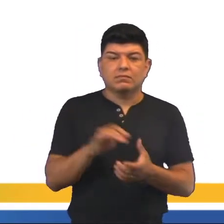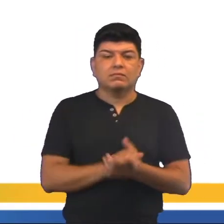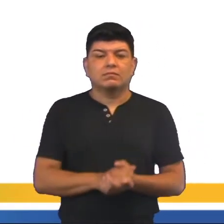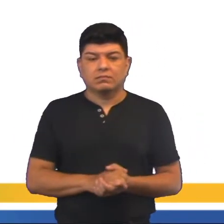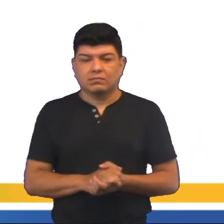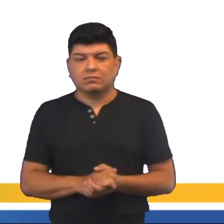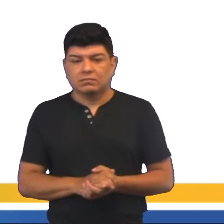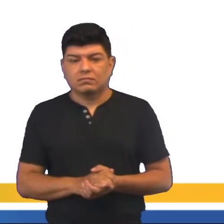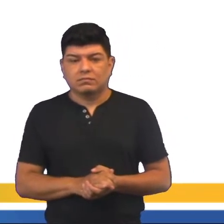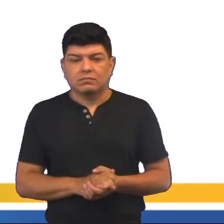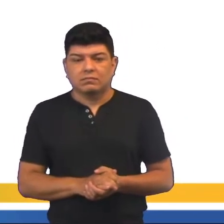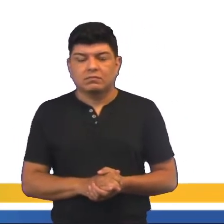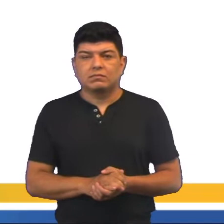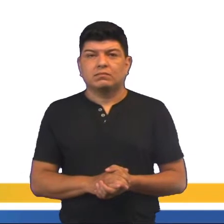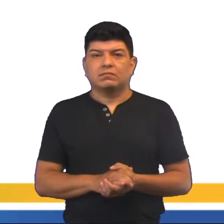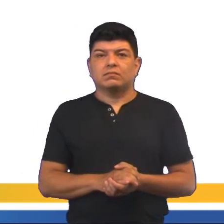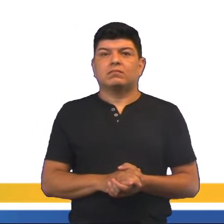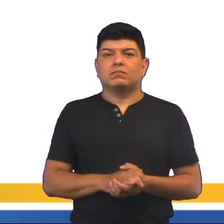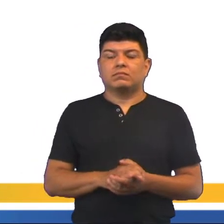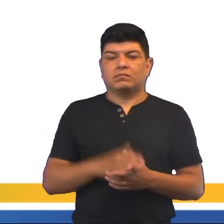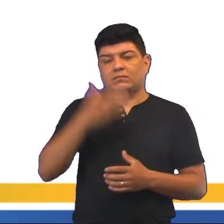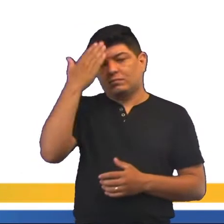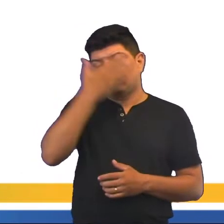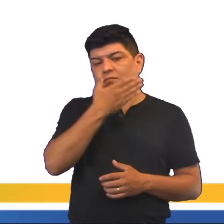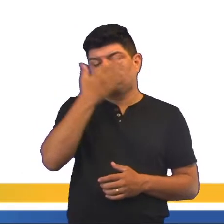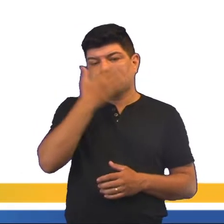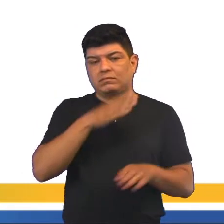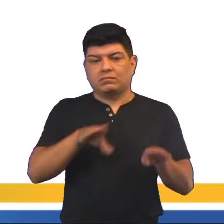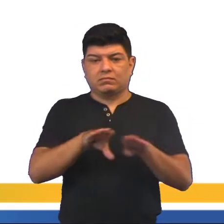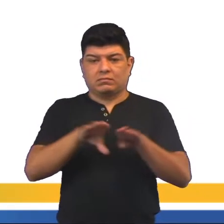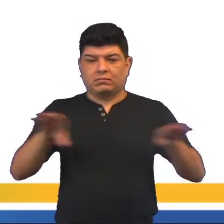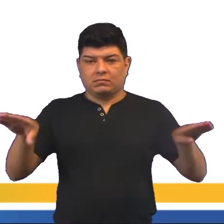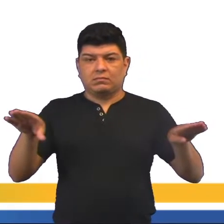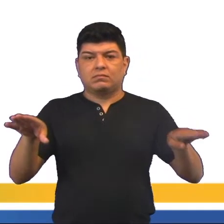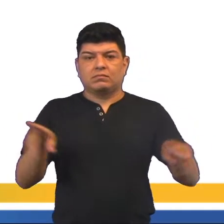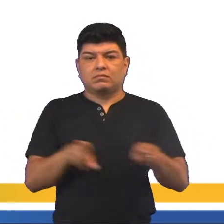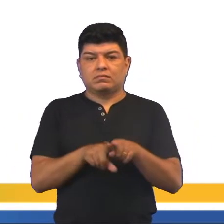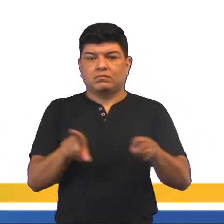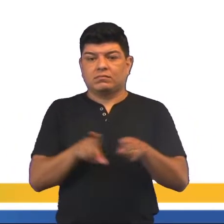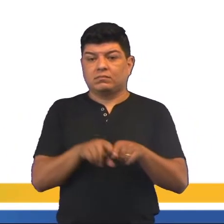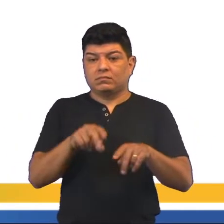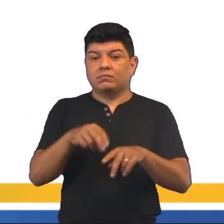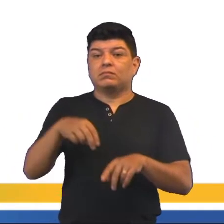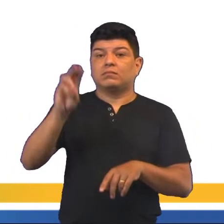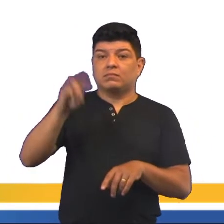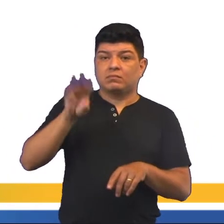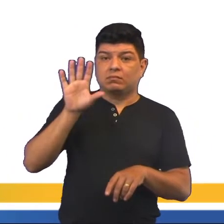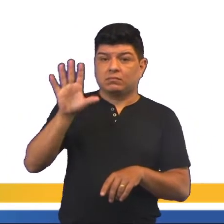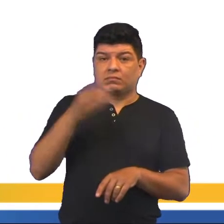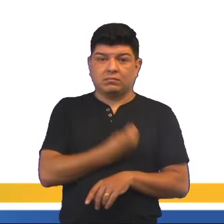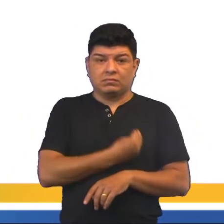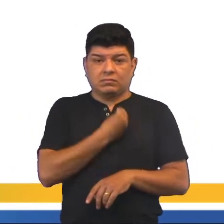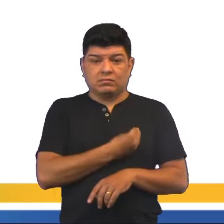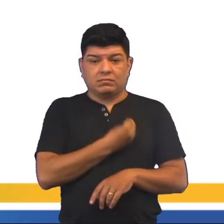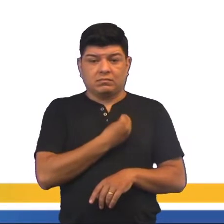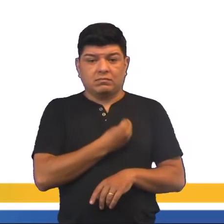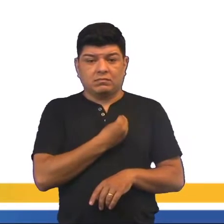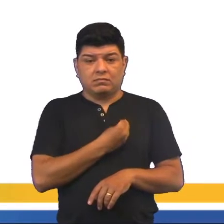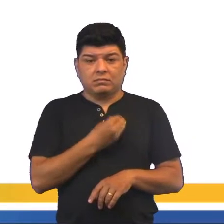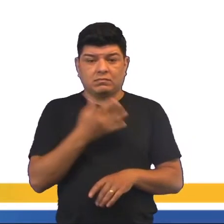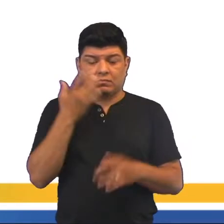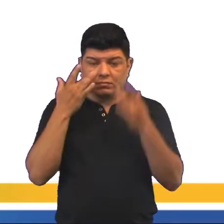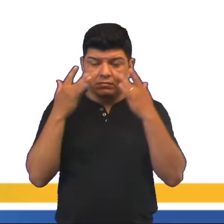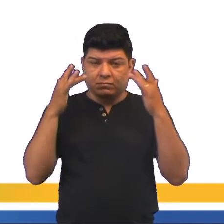fronteira ao palco, né? Aquela parte frontal do palco é chamado de plateia. Então, quem está ali, está na